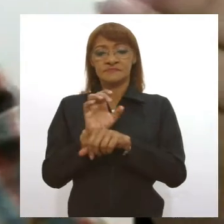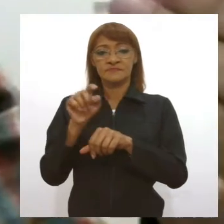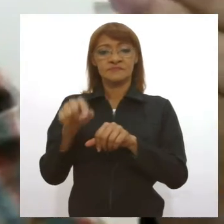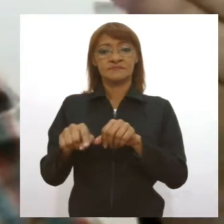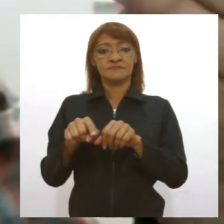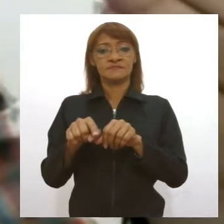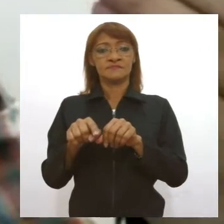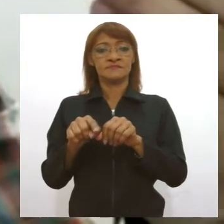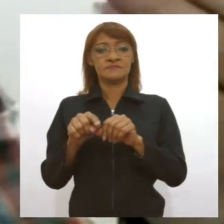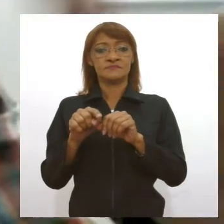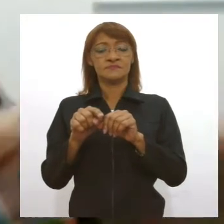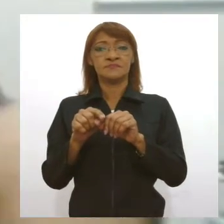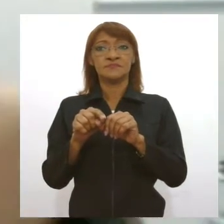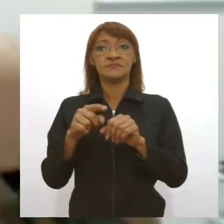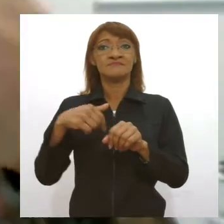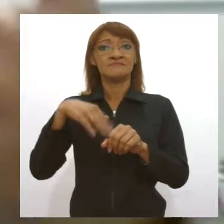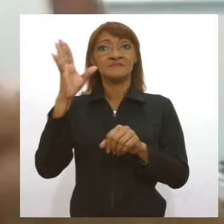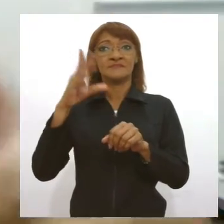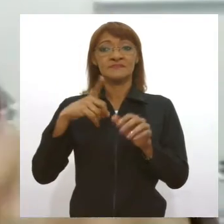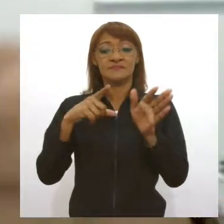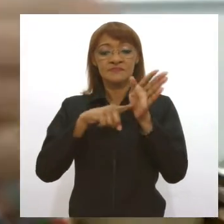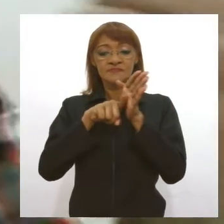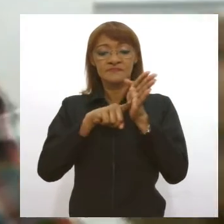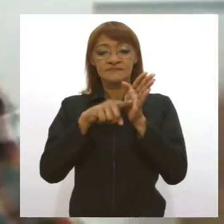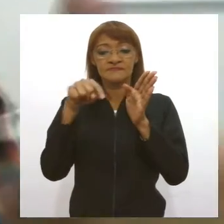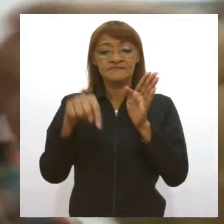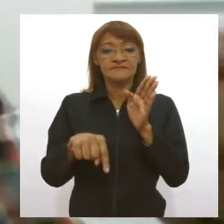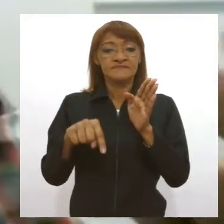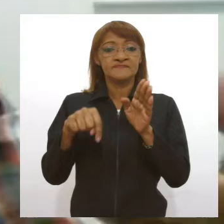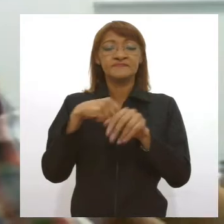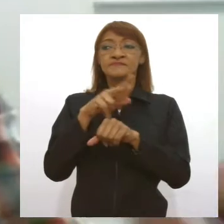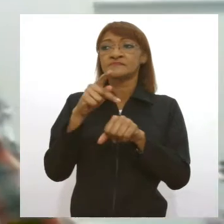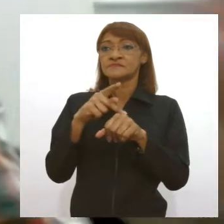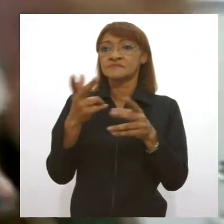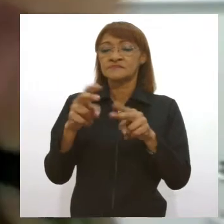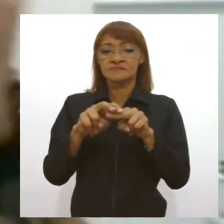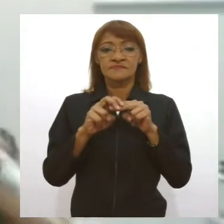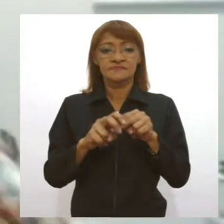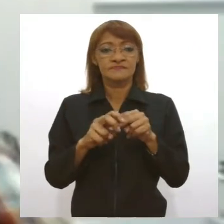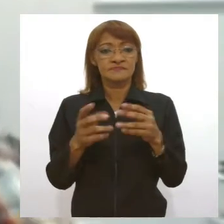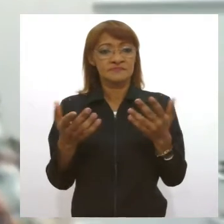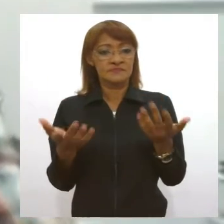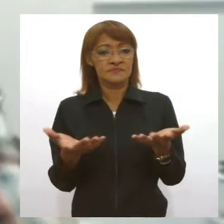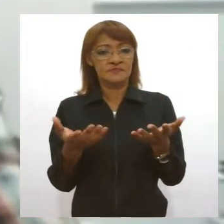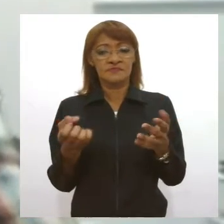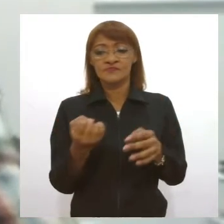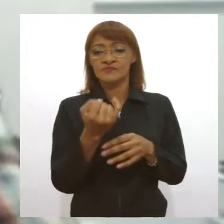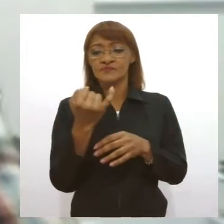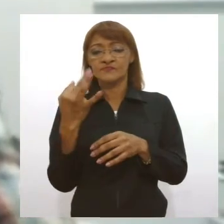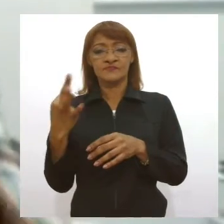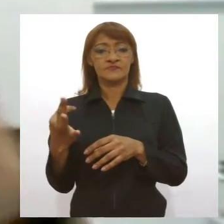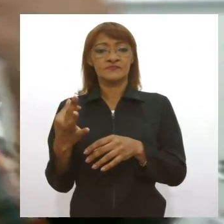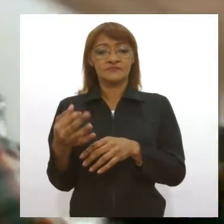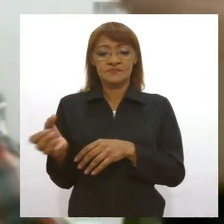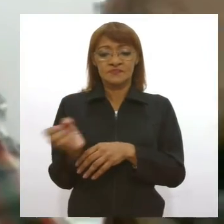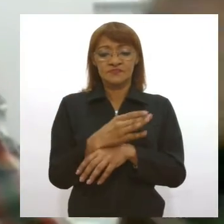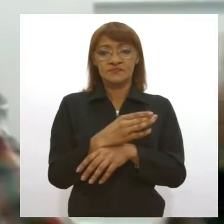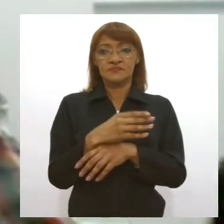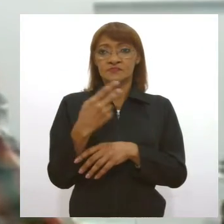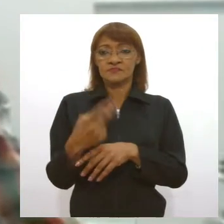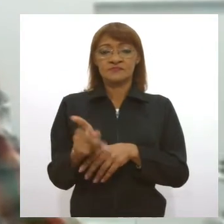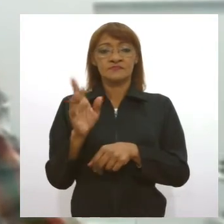testam no país. Não é à toa que a incidência de casos, ou seja, o número de casos novos do Estado